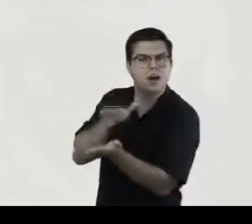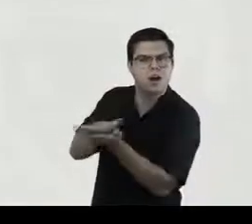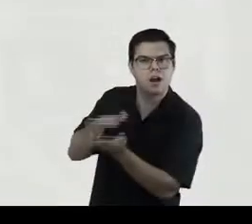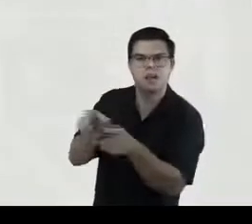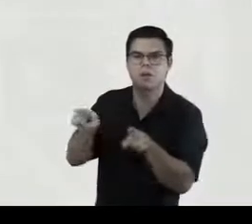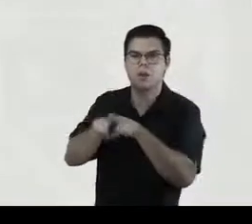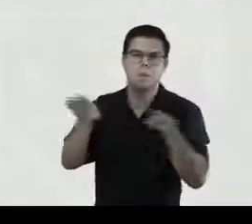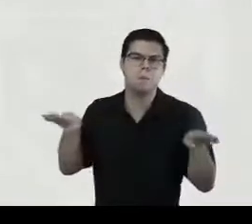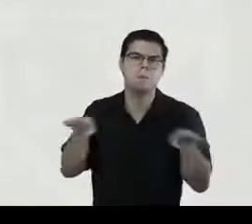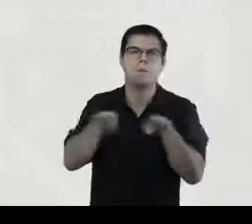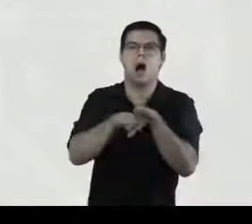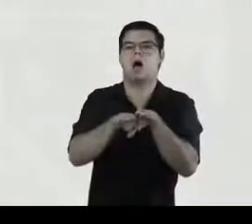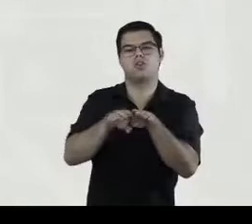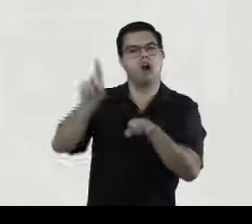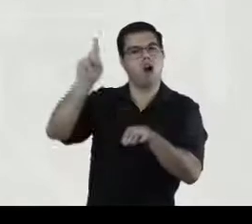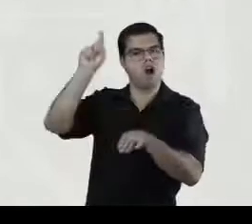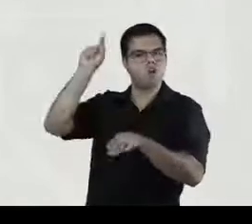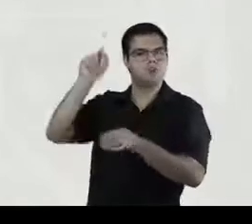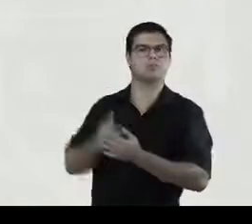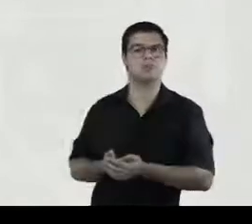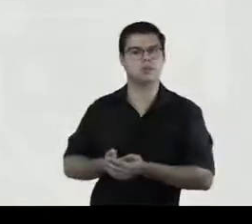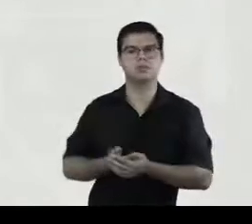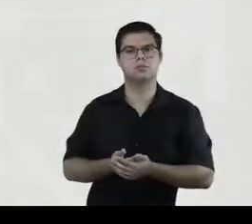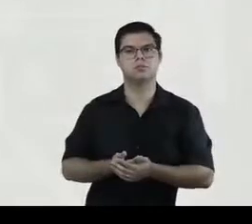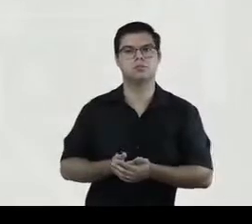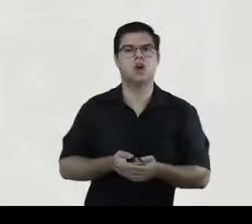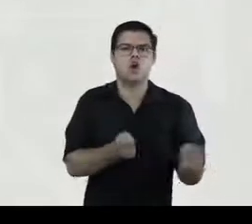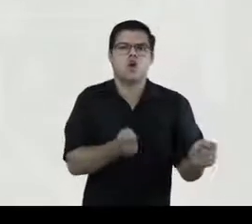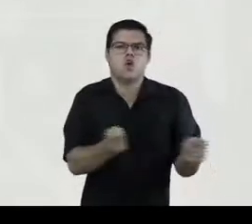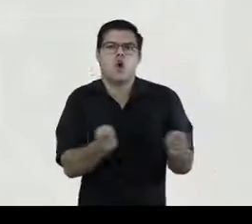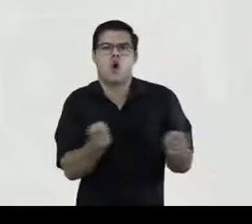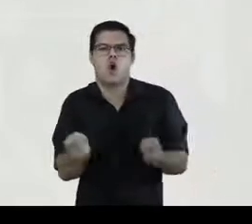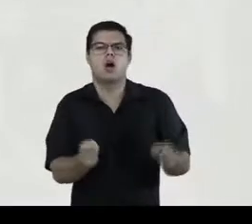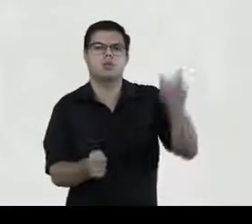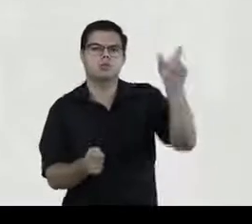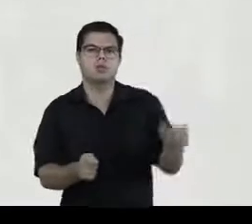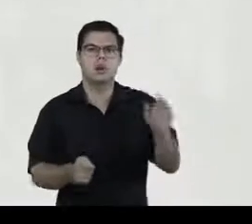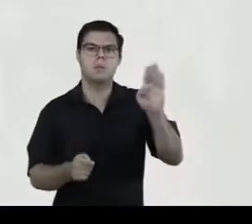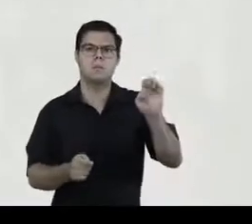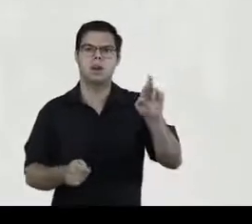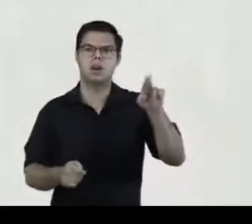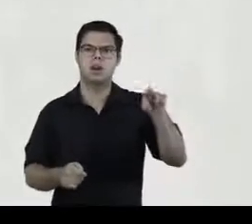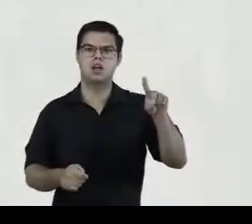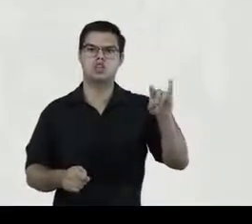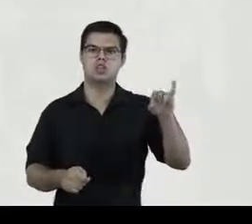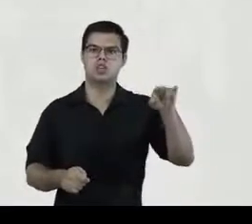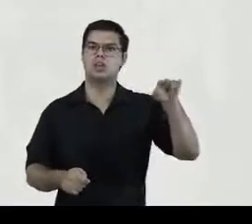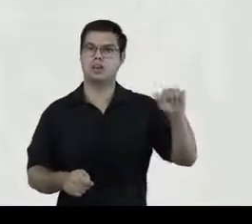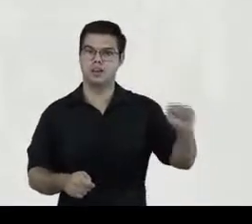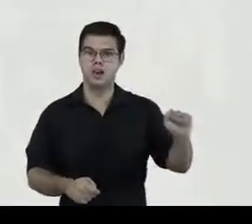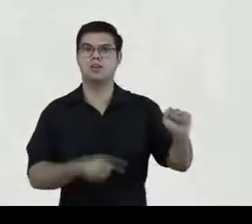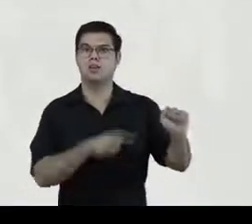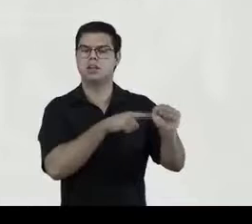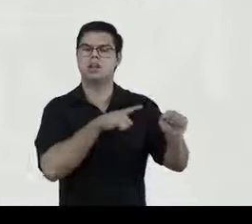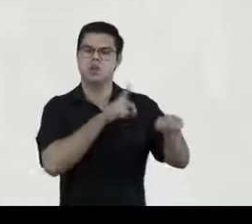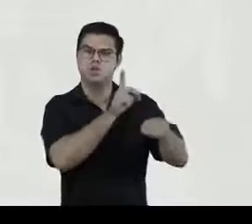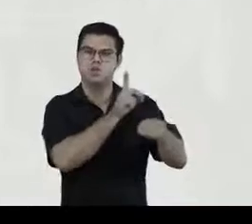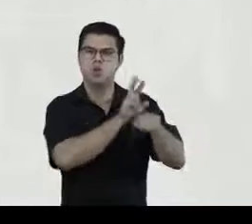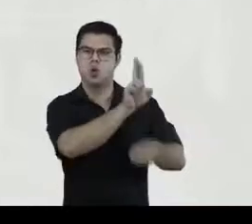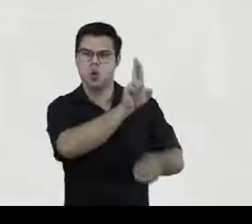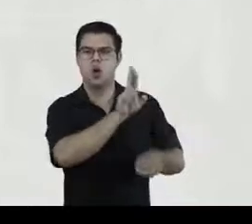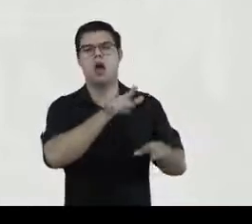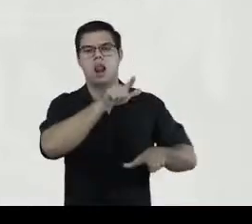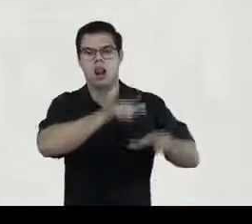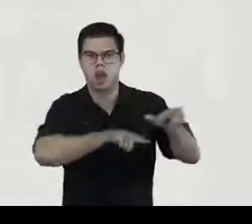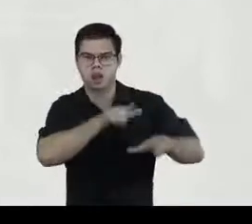Para coordenar o nosso debate, contamos com a doutora Bernardina Maria Juvenal Freire, de Oliveira, que possui doutorado em